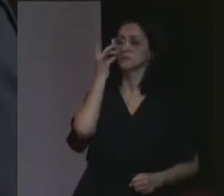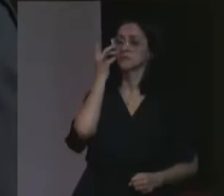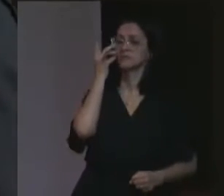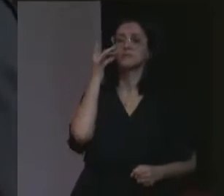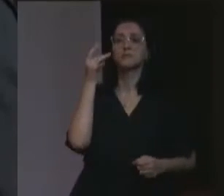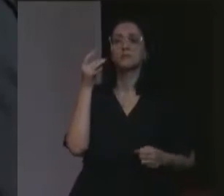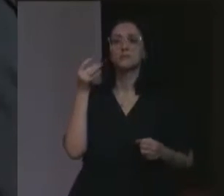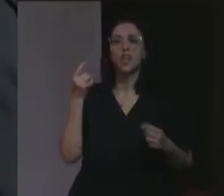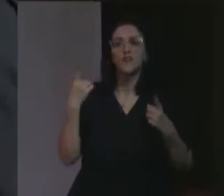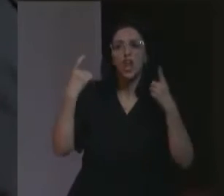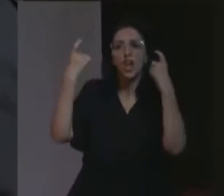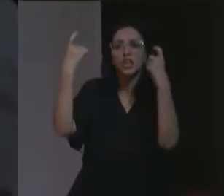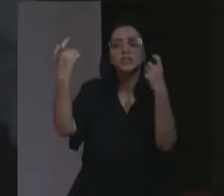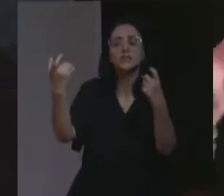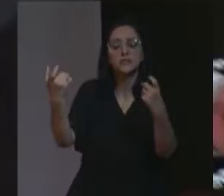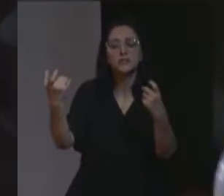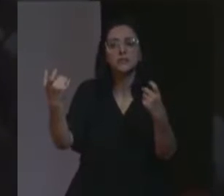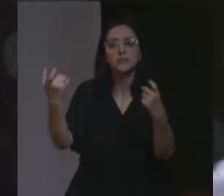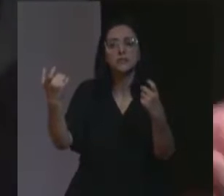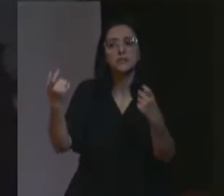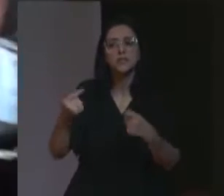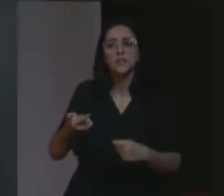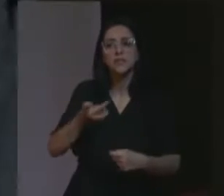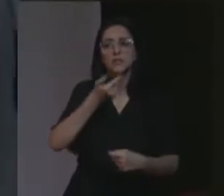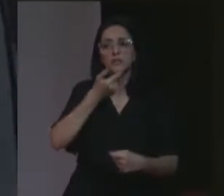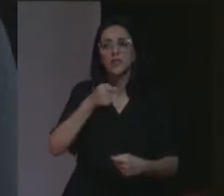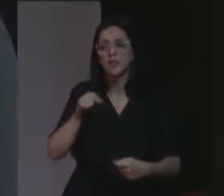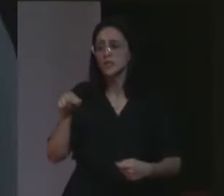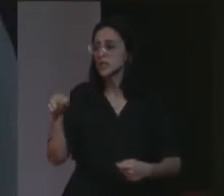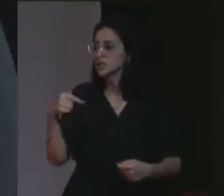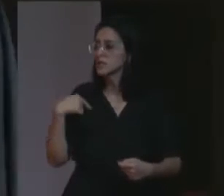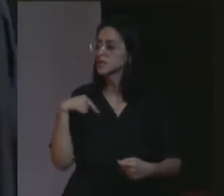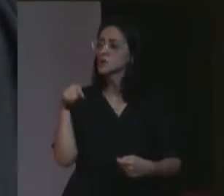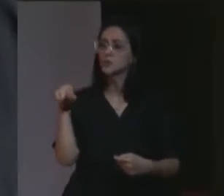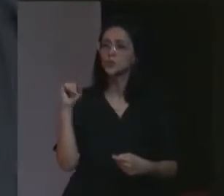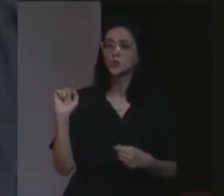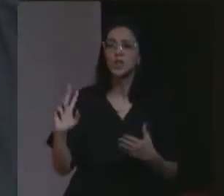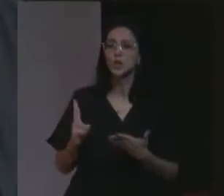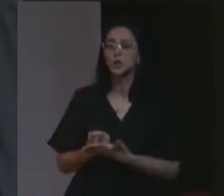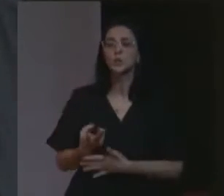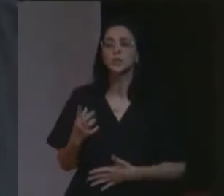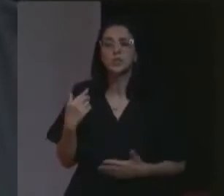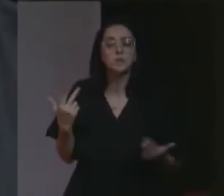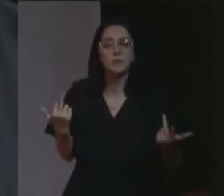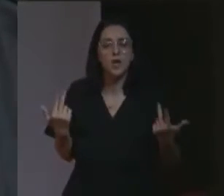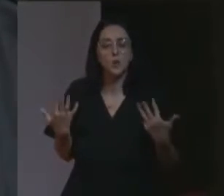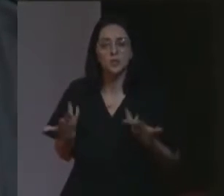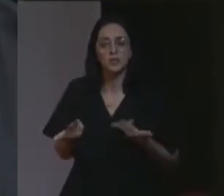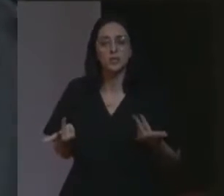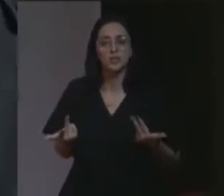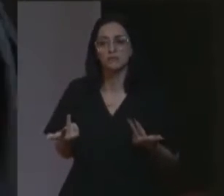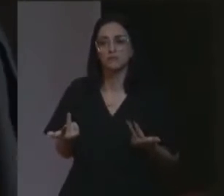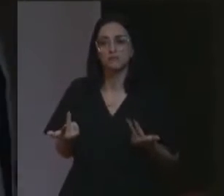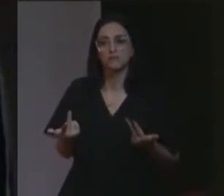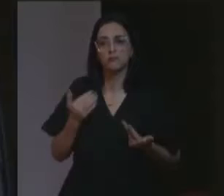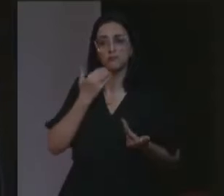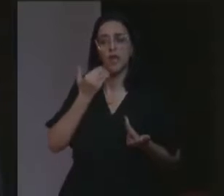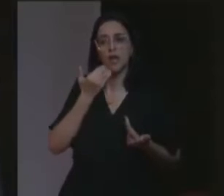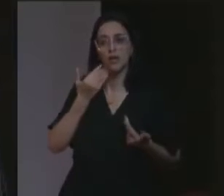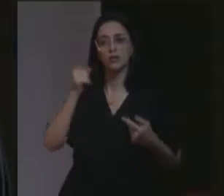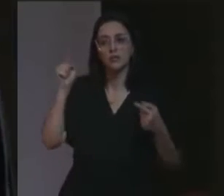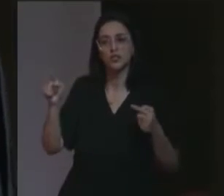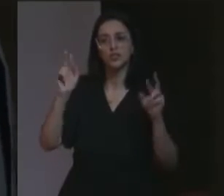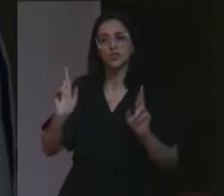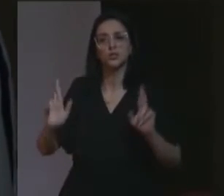que aquilo e o que aconteceu aqui é a mesma coisa. Nós, a